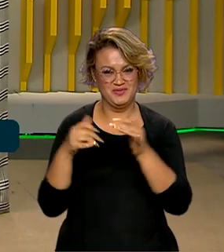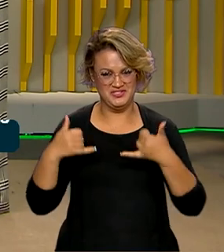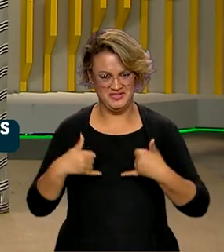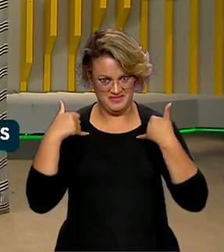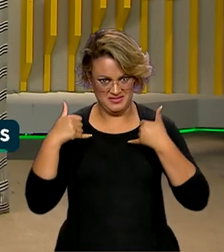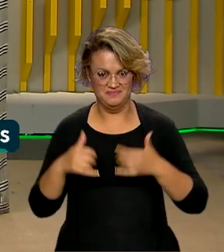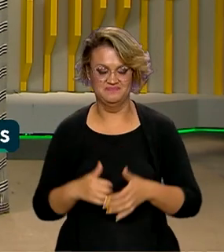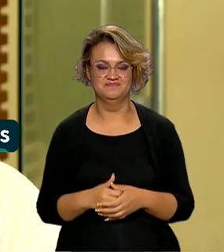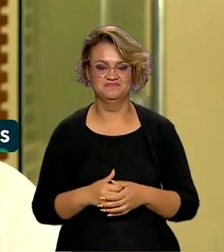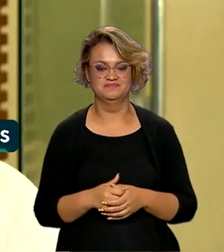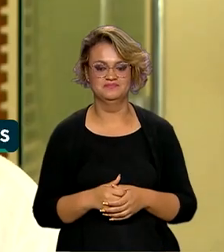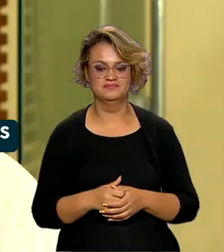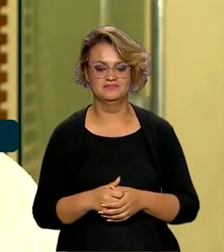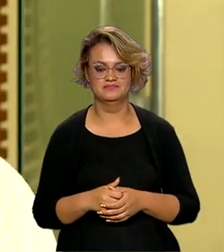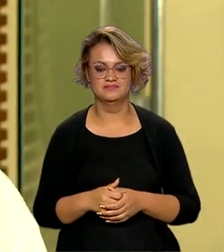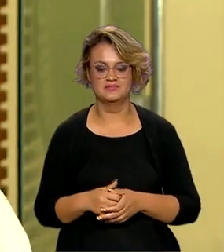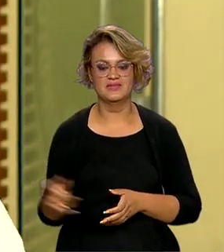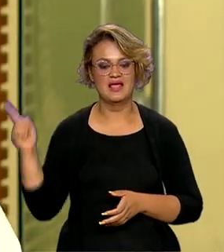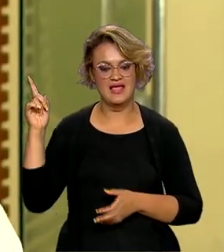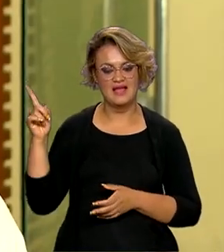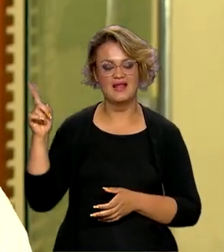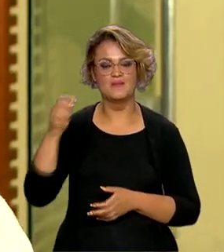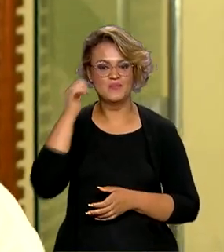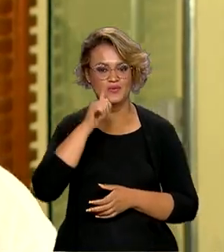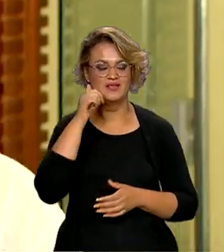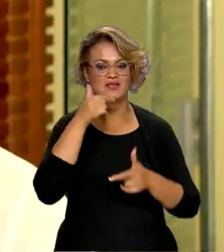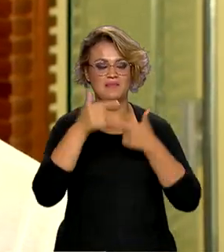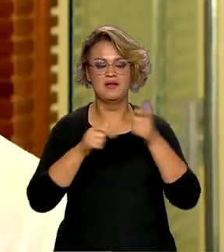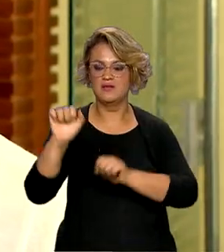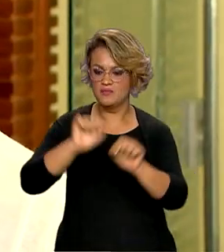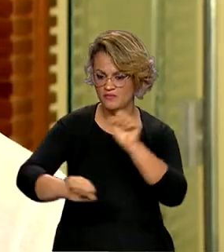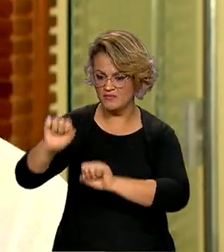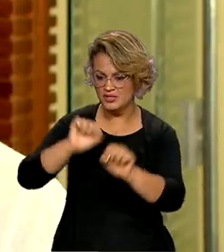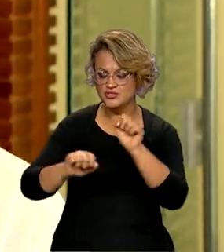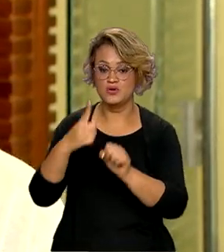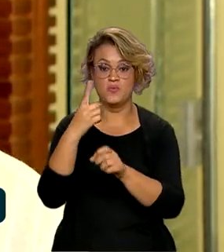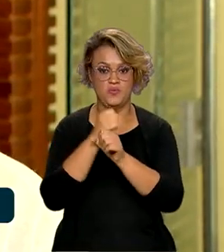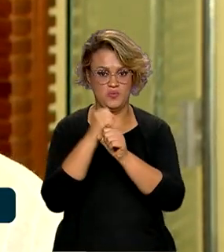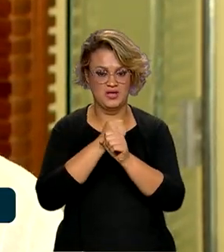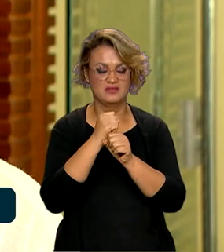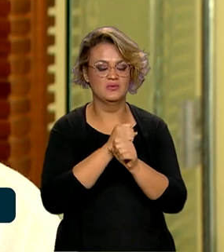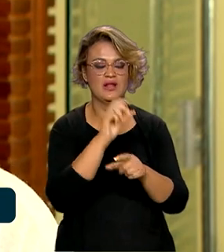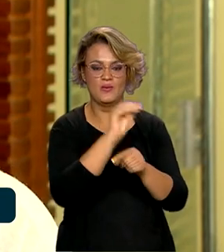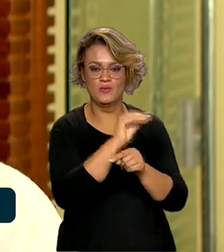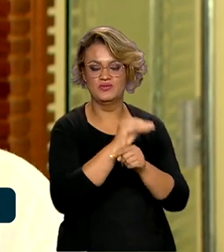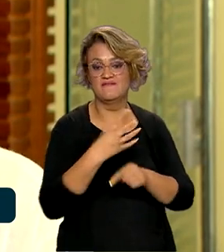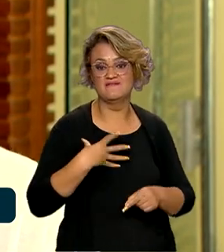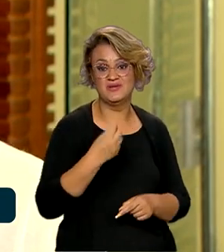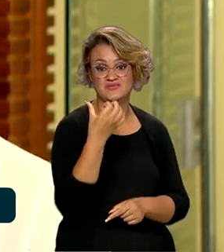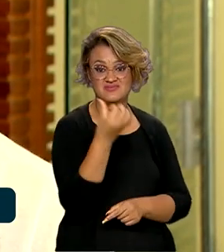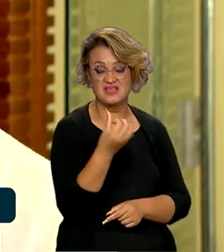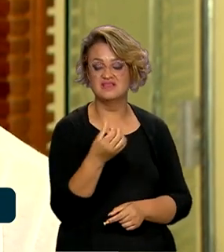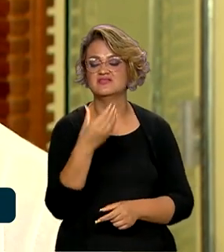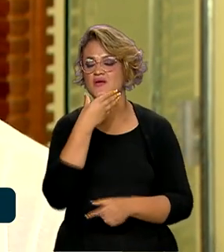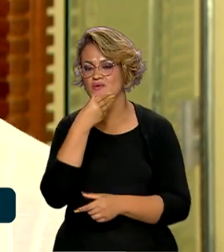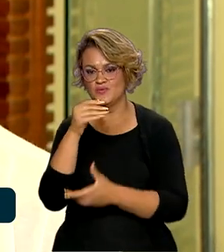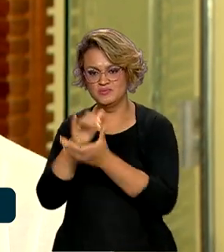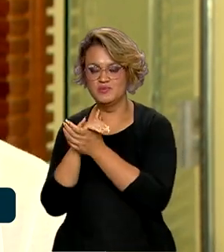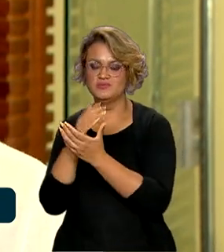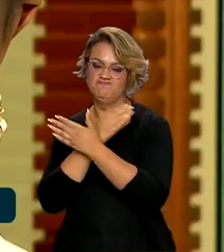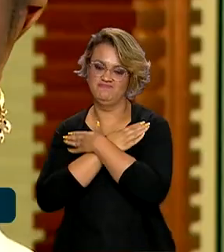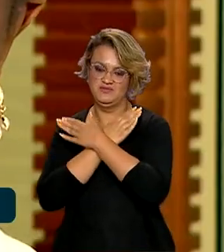do FGTS. A Roseli trabalha como faxineira há um ano e sustenta seis filhos e o marido que está